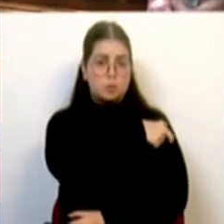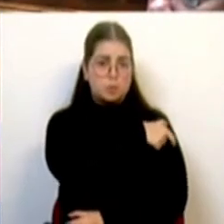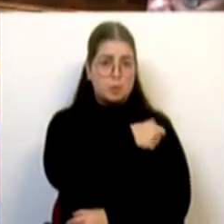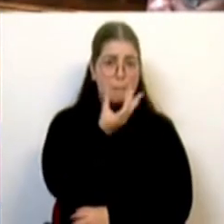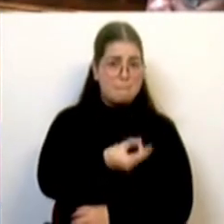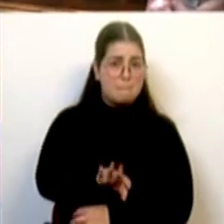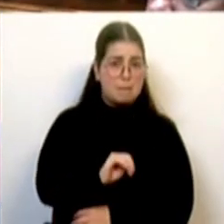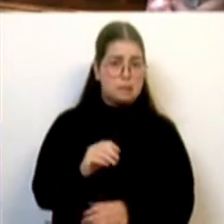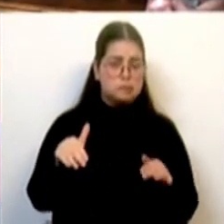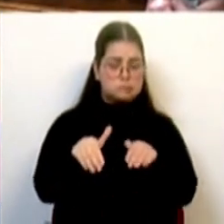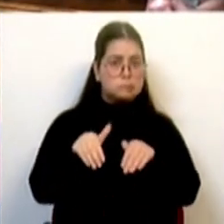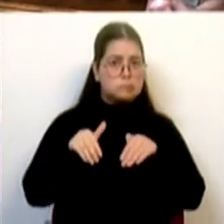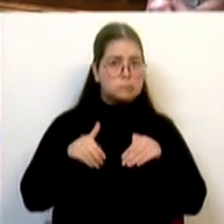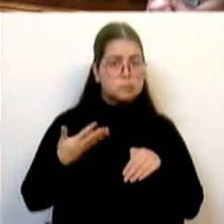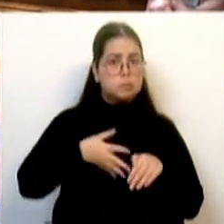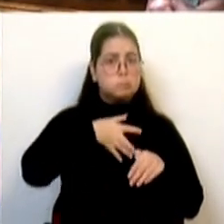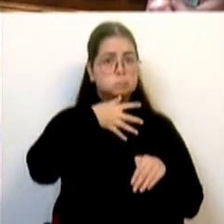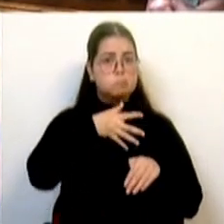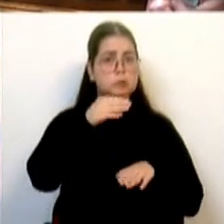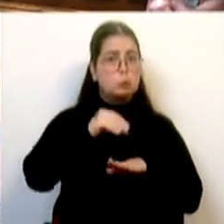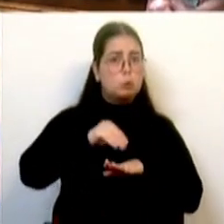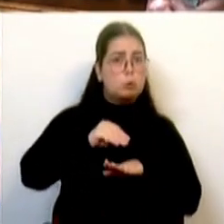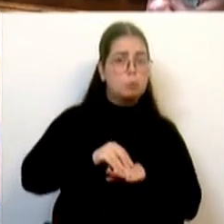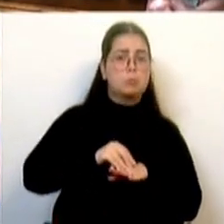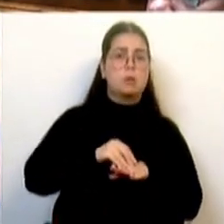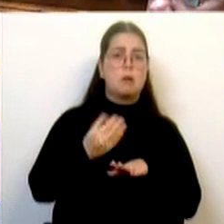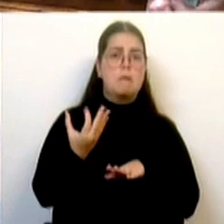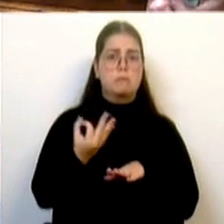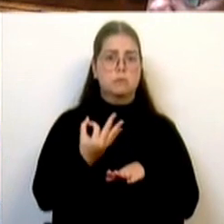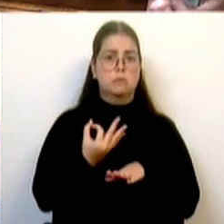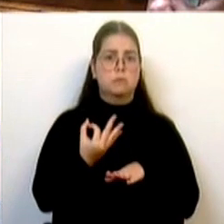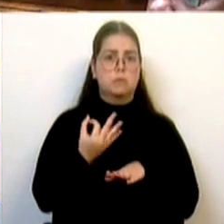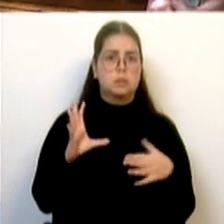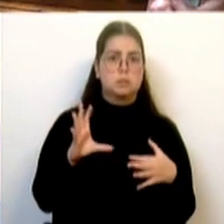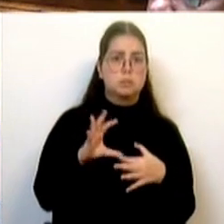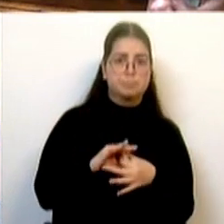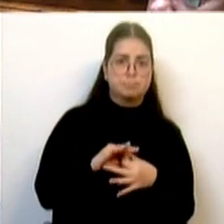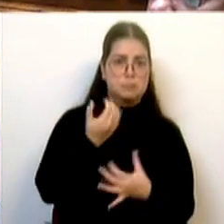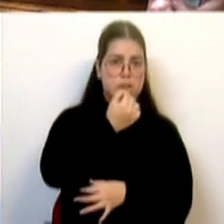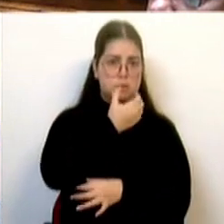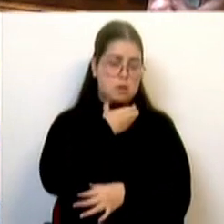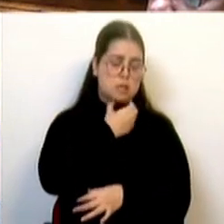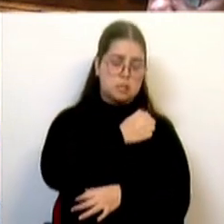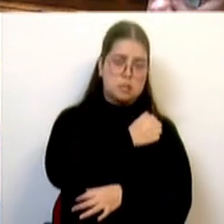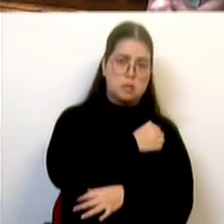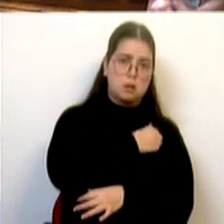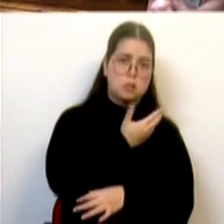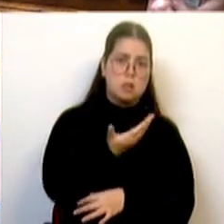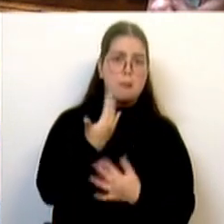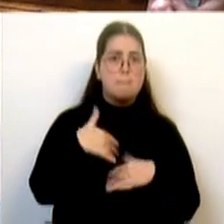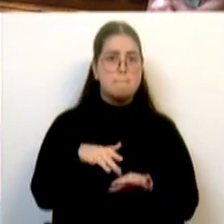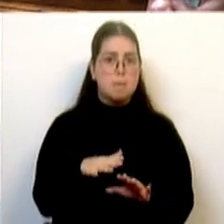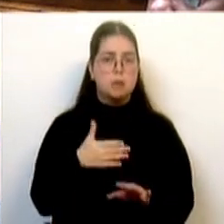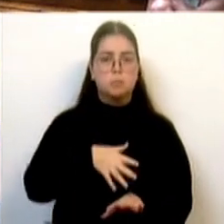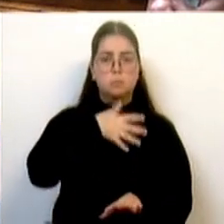abster de comentar a bondade ou a não bondade do regime de residentes não habituais. E vou, basicamente, falar no que se trata